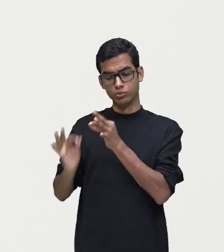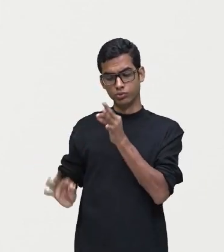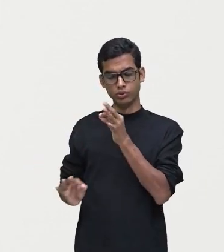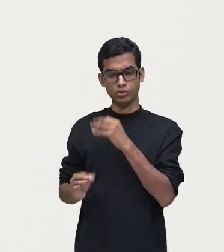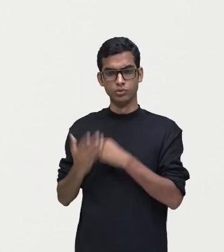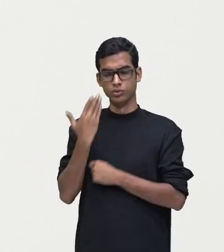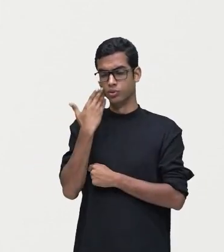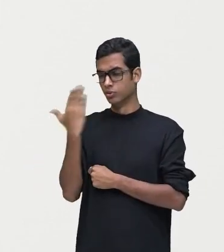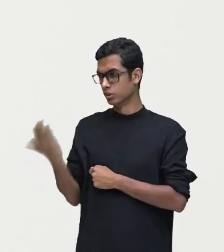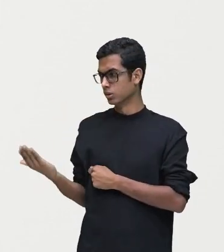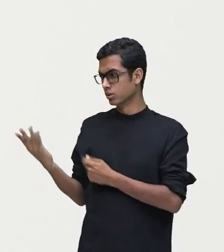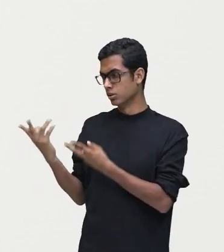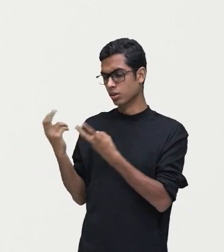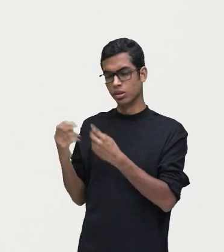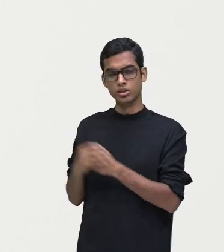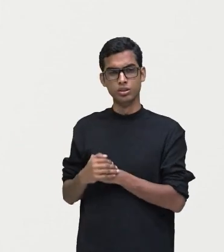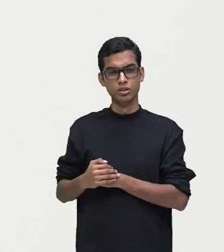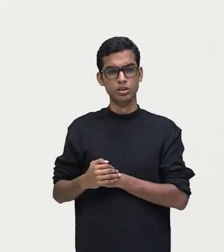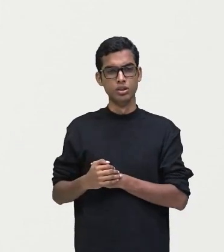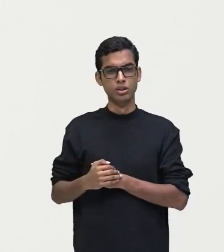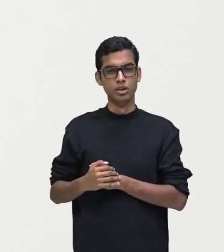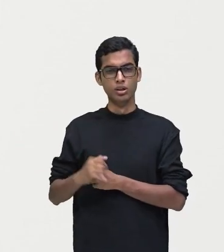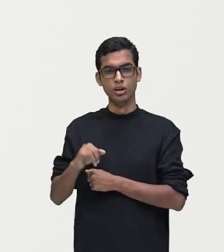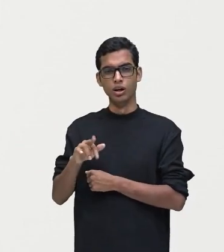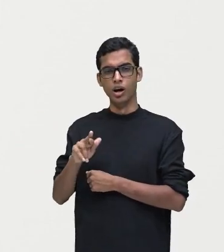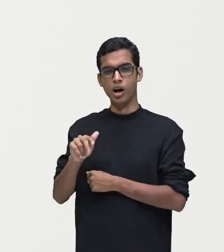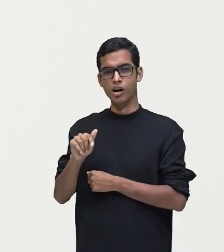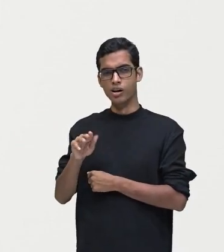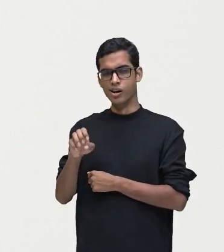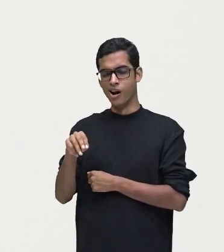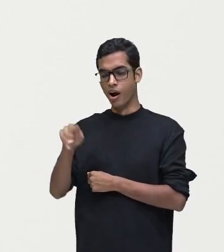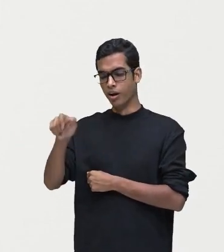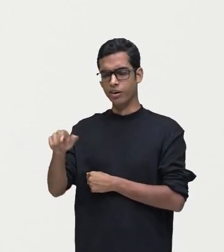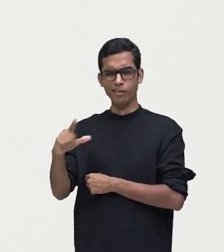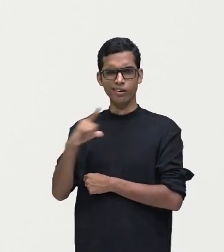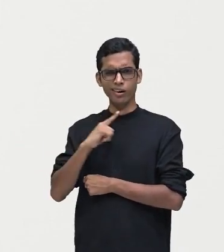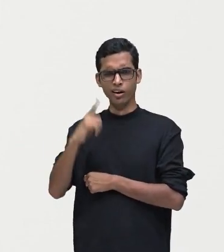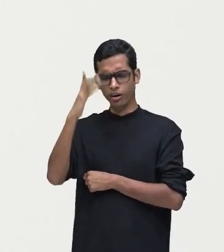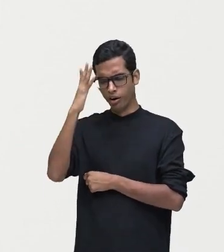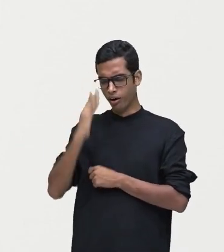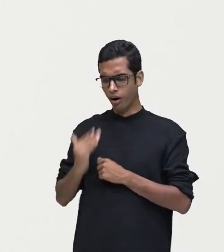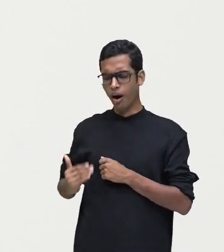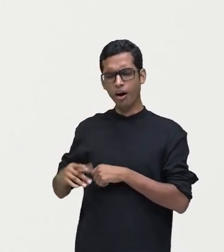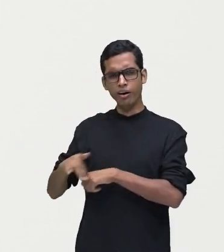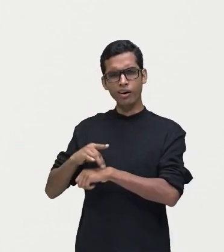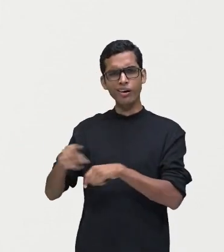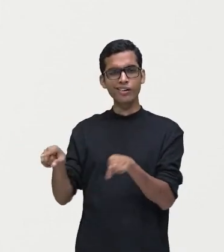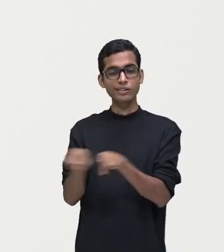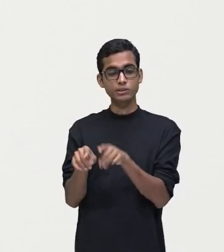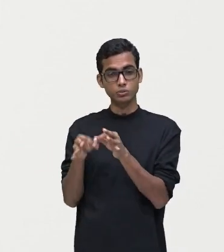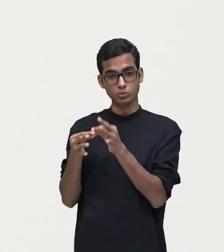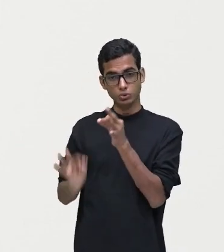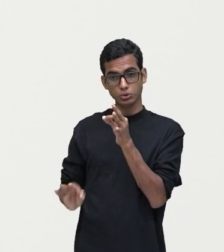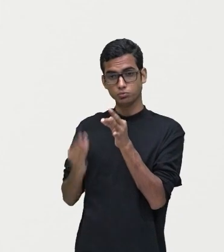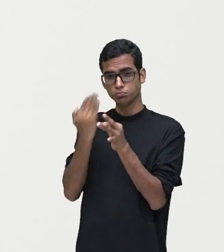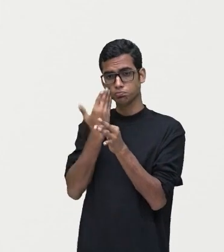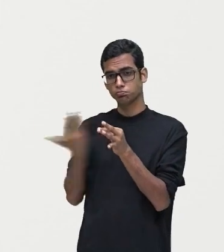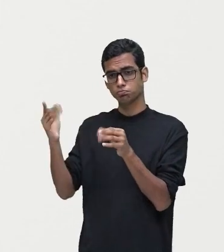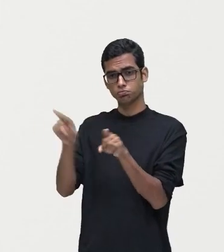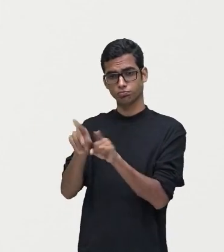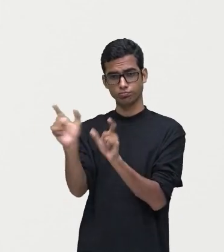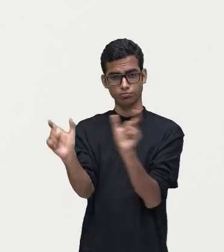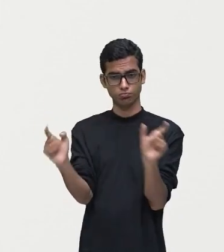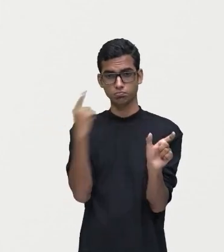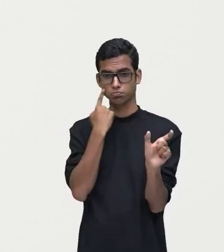Observem, Iracema tinha os cabelos negros e longos. Observem que essas palavras